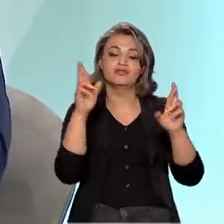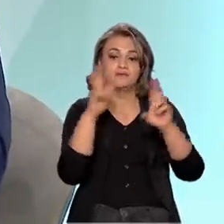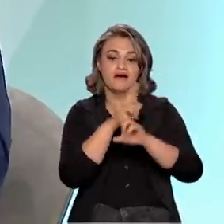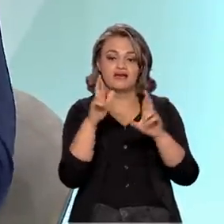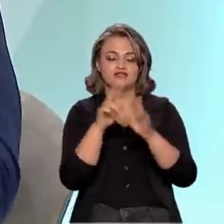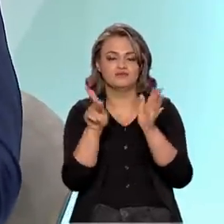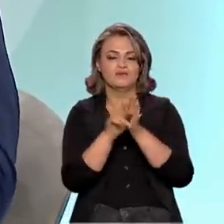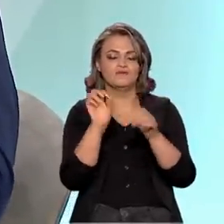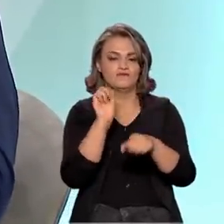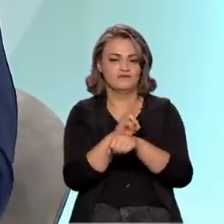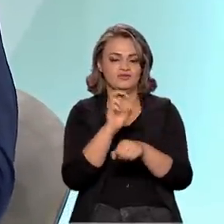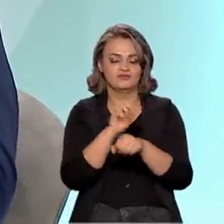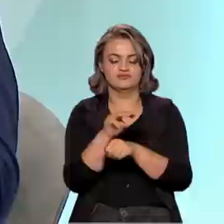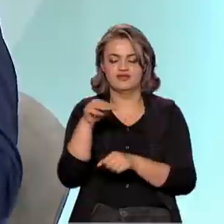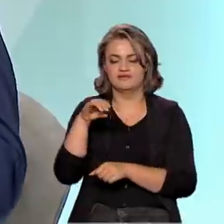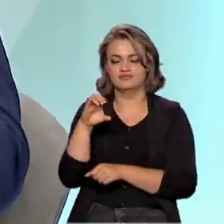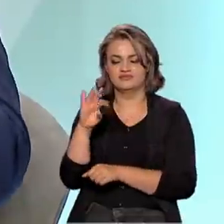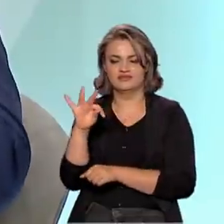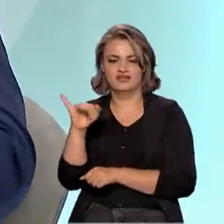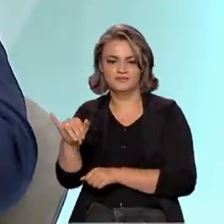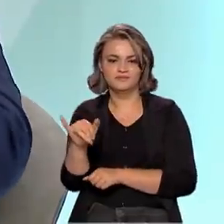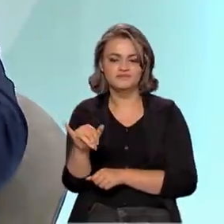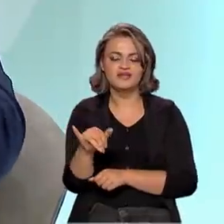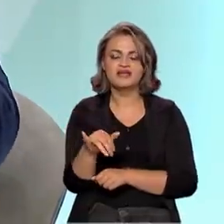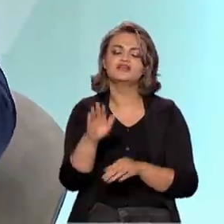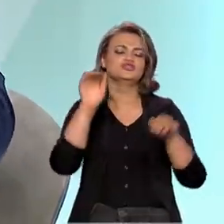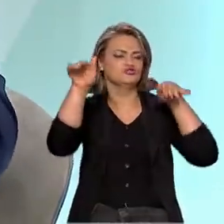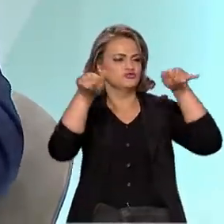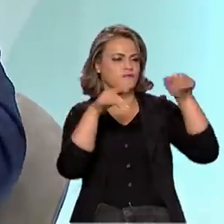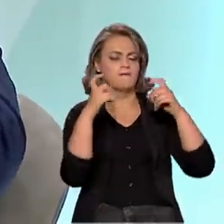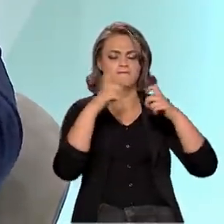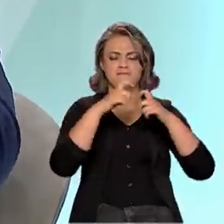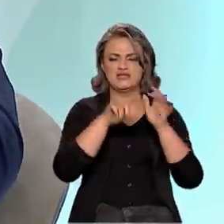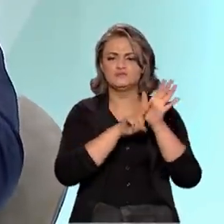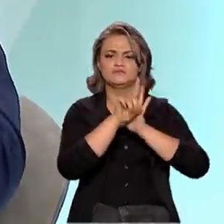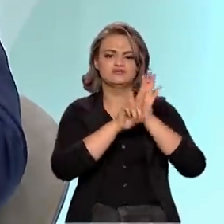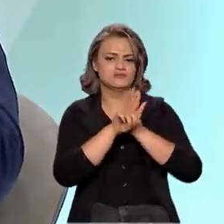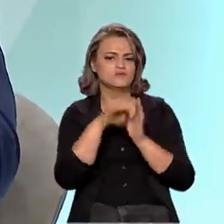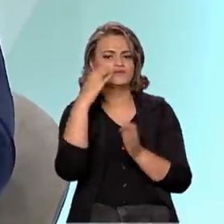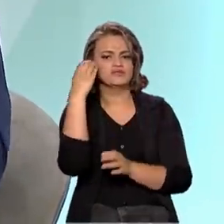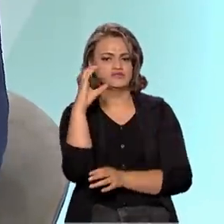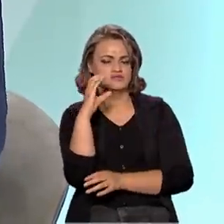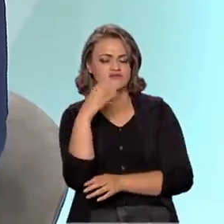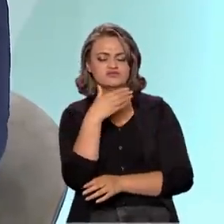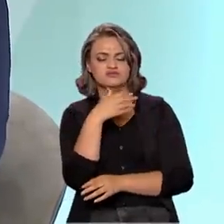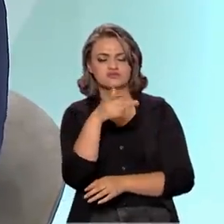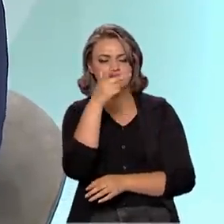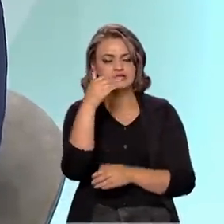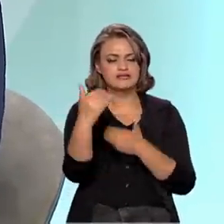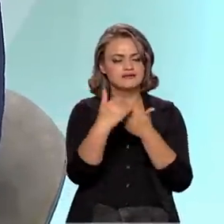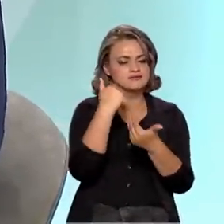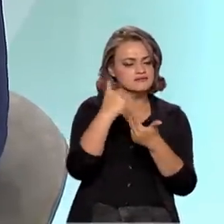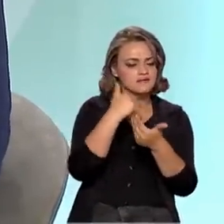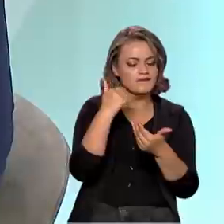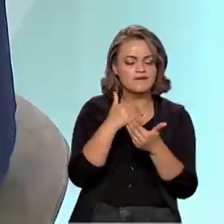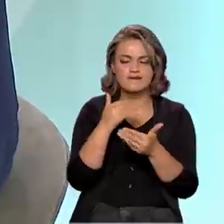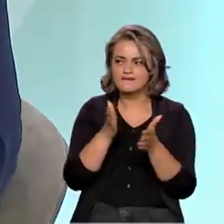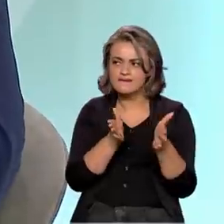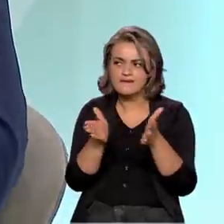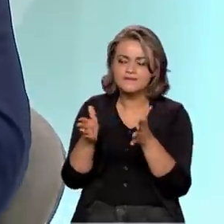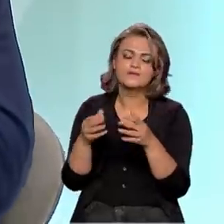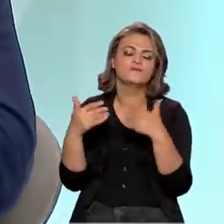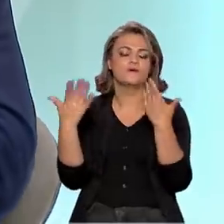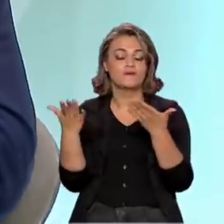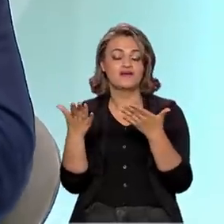formou antes do começo da pandemia, com especialistas, médicos, pesquisadores, cientistas, que nos dão as diretrizes. E essas